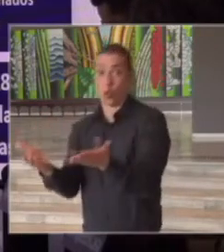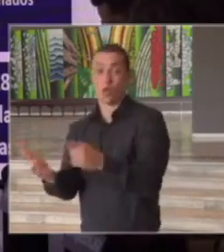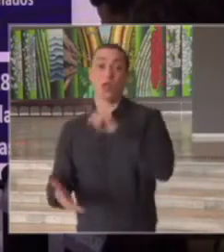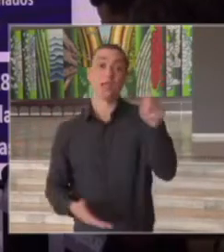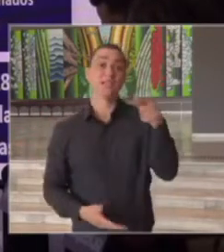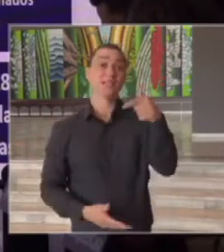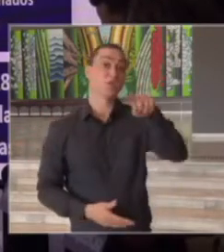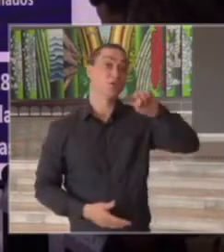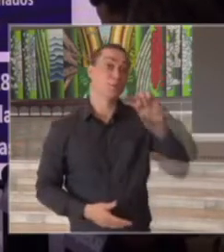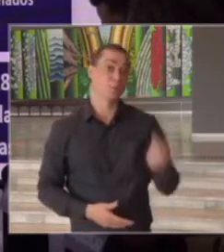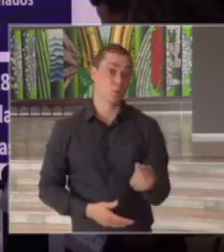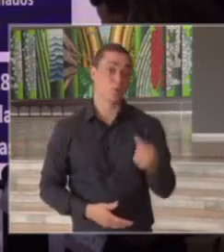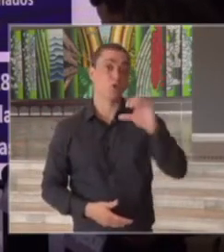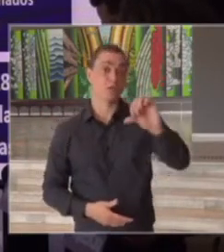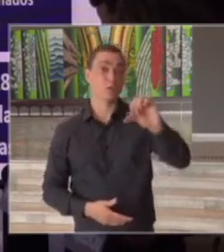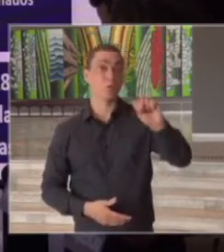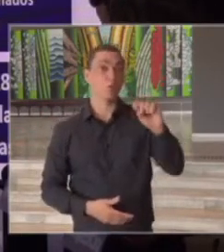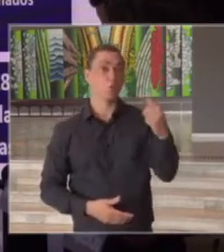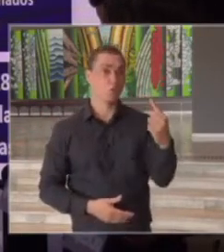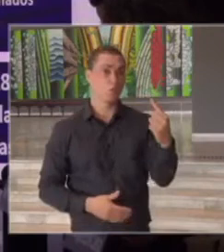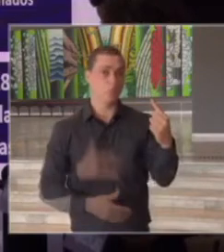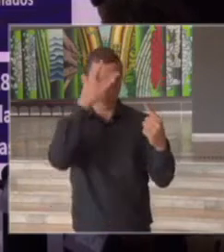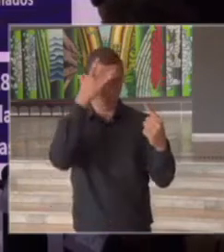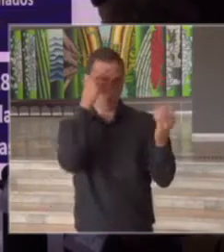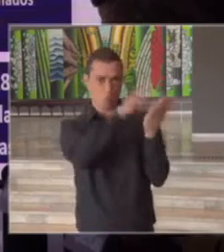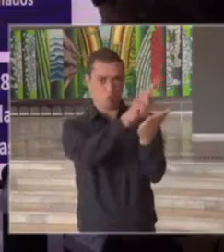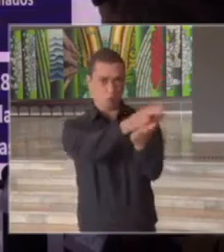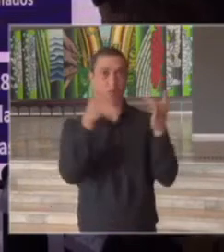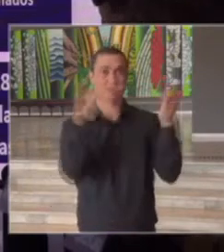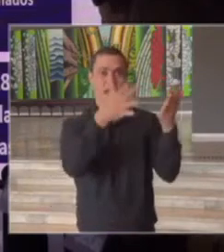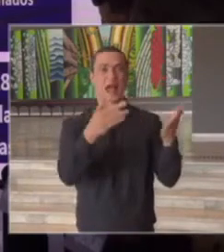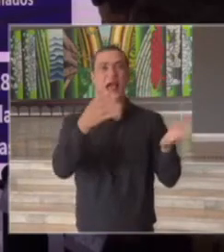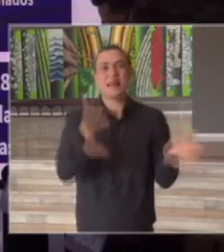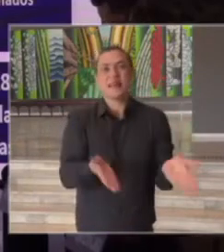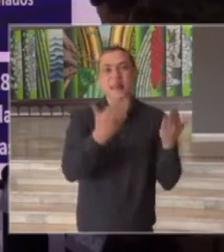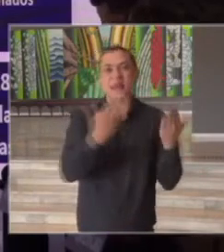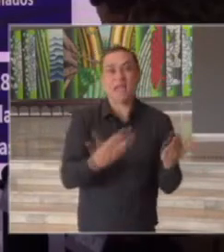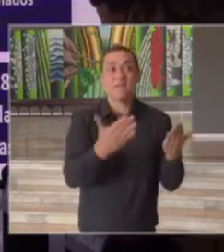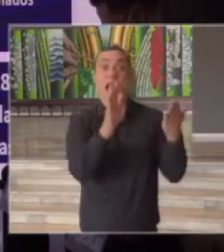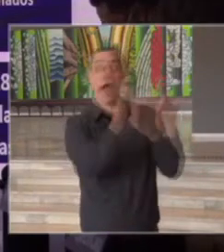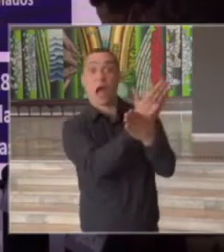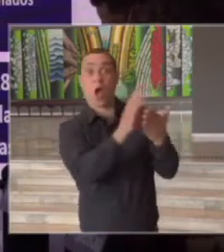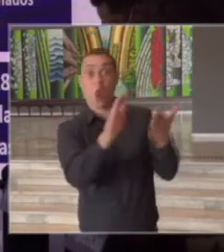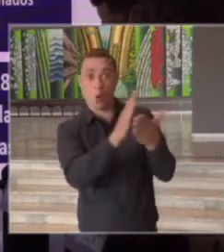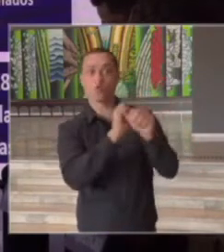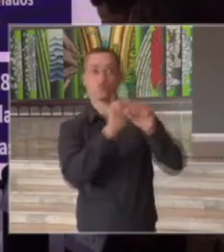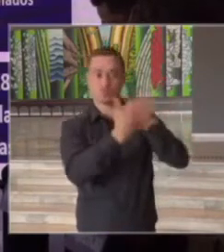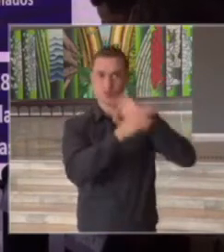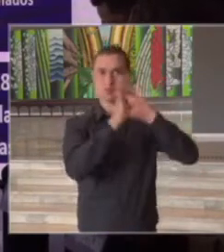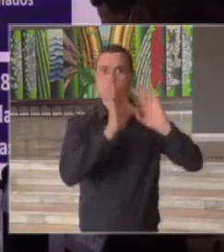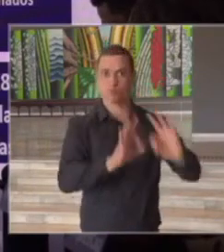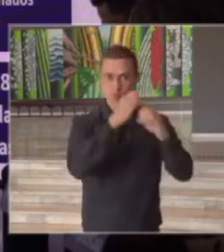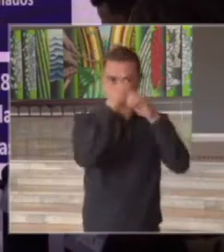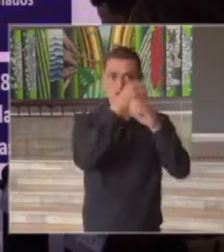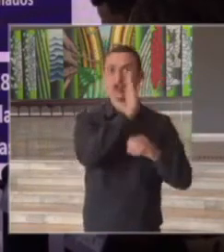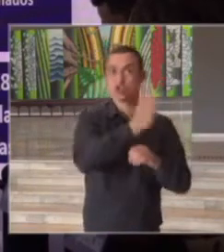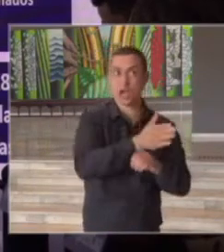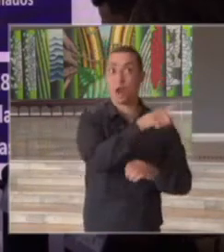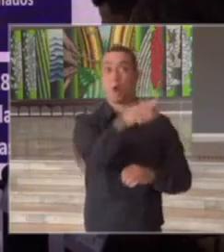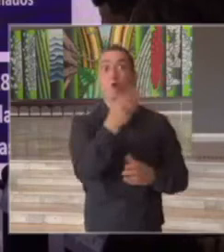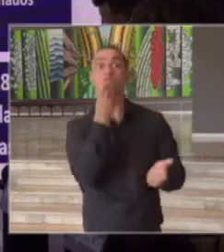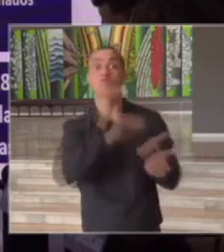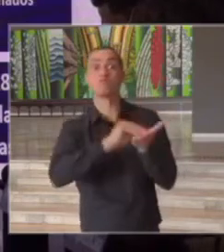.981 pacientes internados em enfermaria sejam pacientes já confirmados ou a